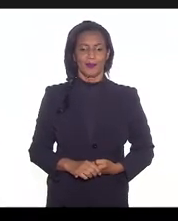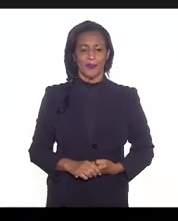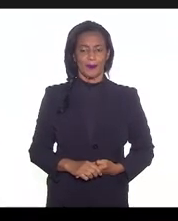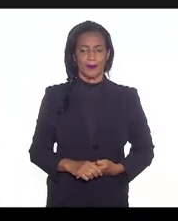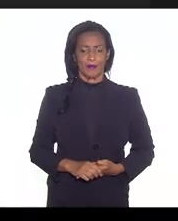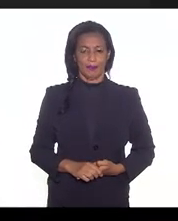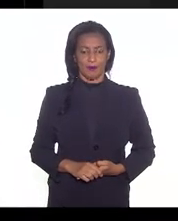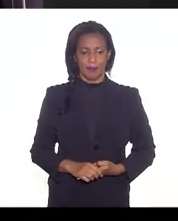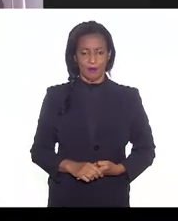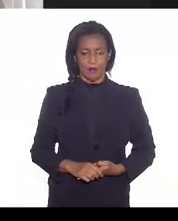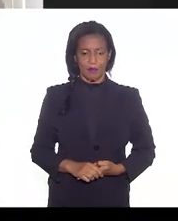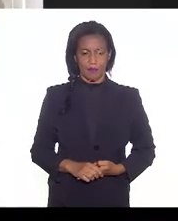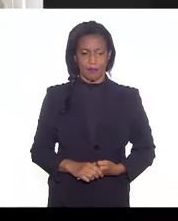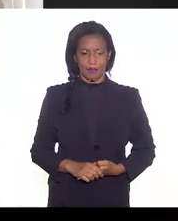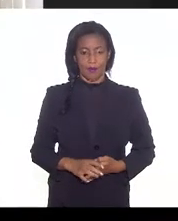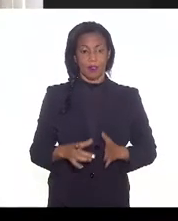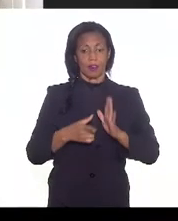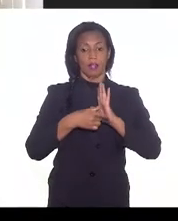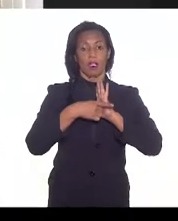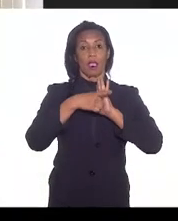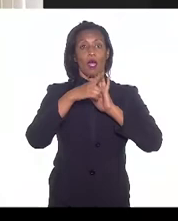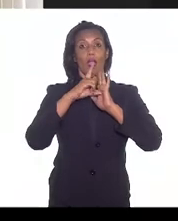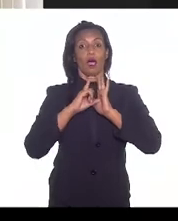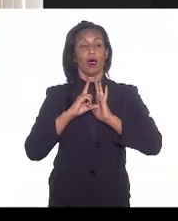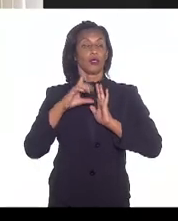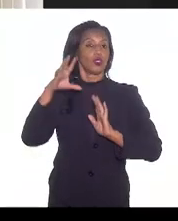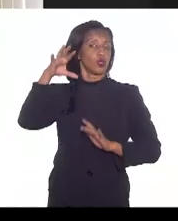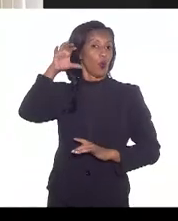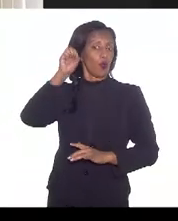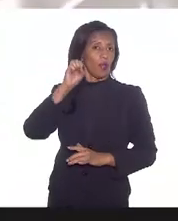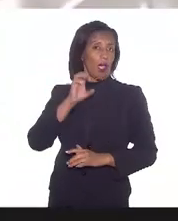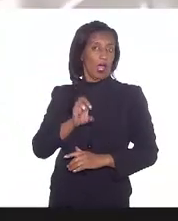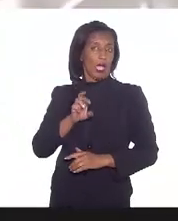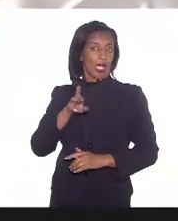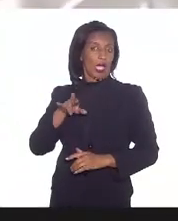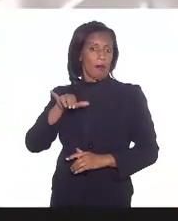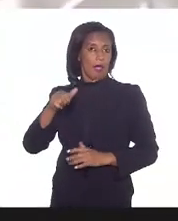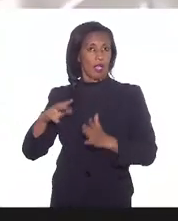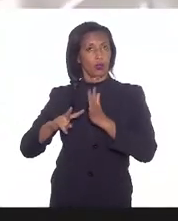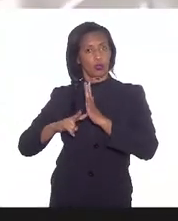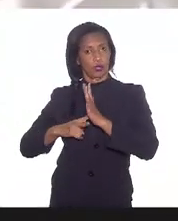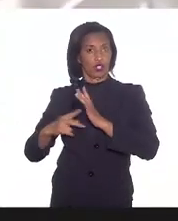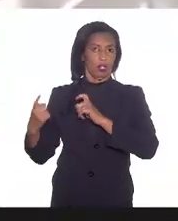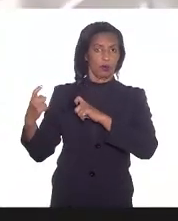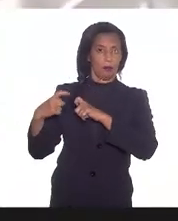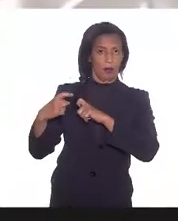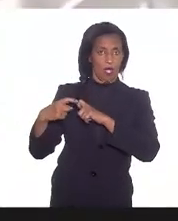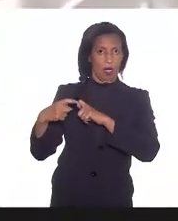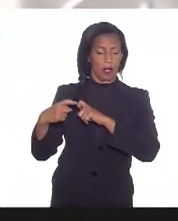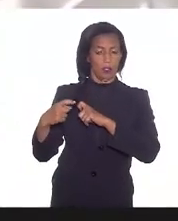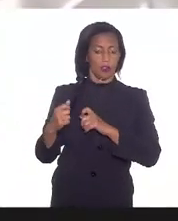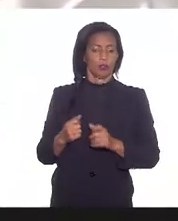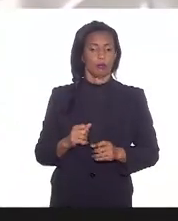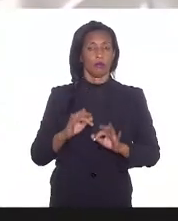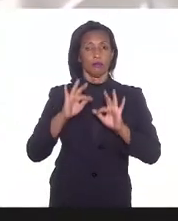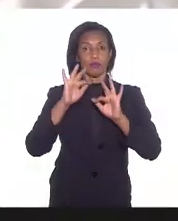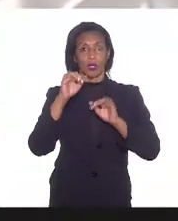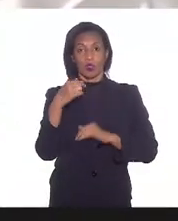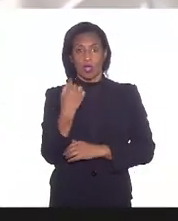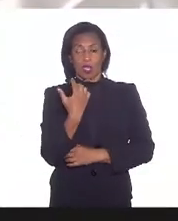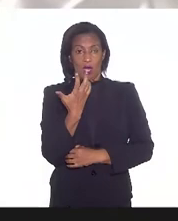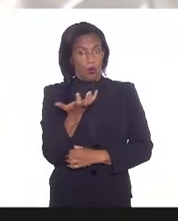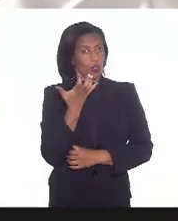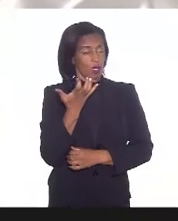eu queria fazer antes de ouvir o cremerge e o sindicato dos médicos para encerrar eu queria